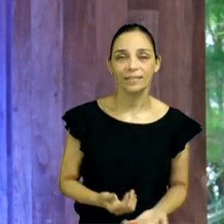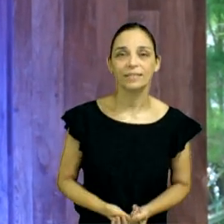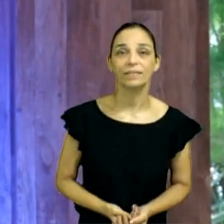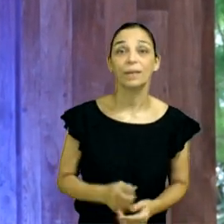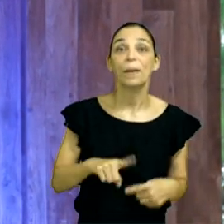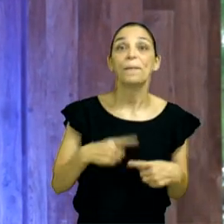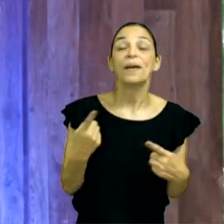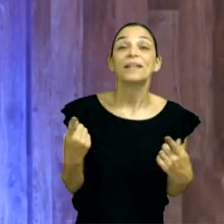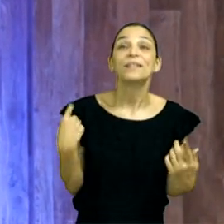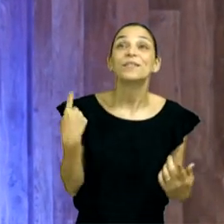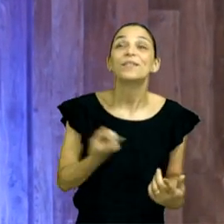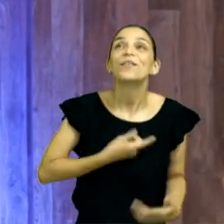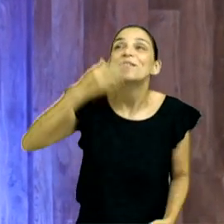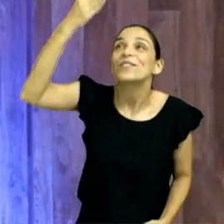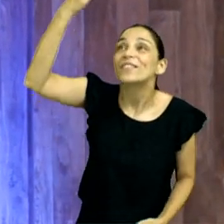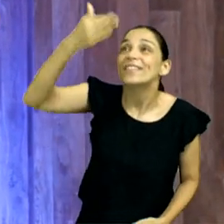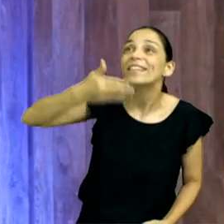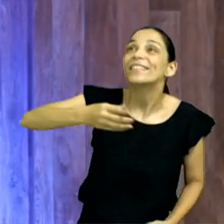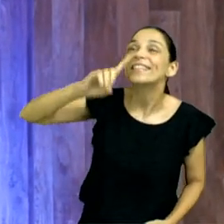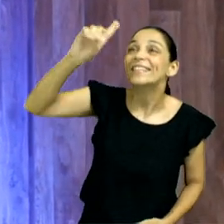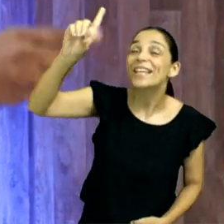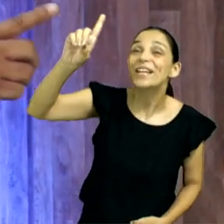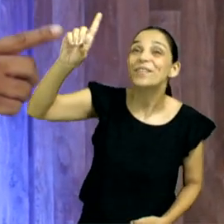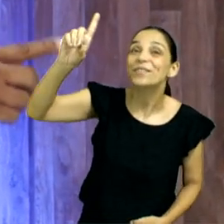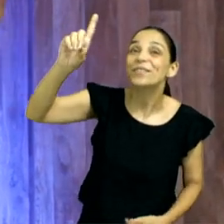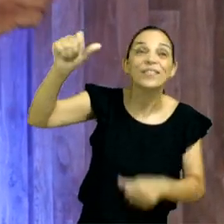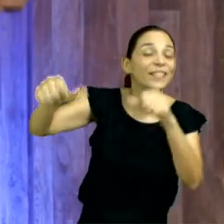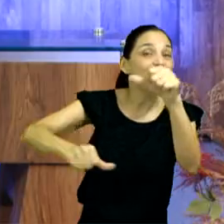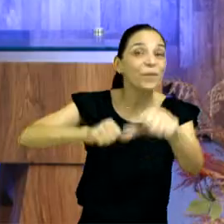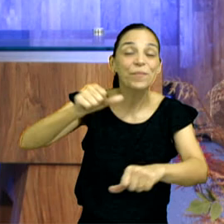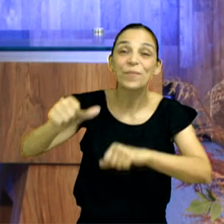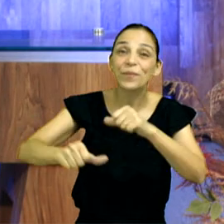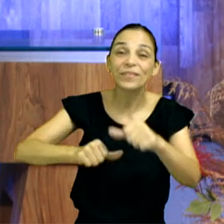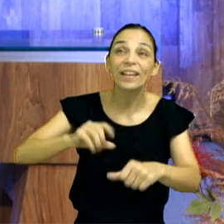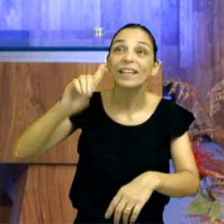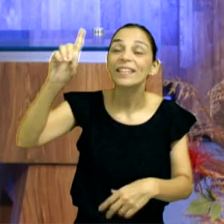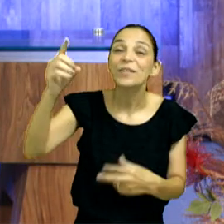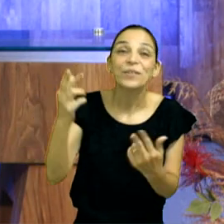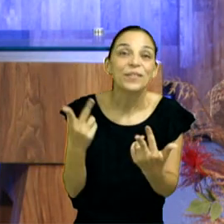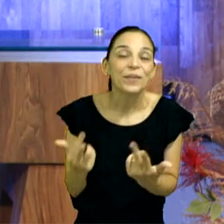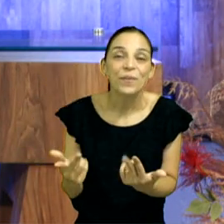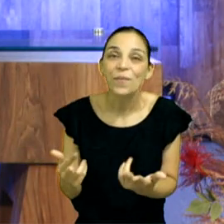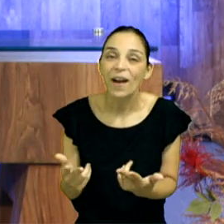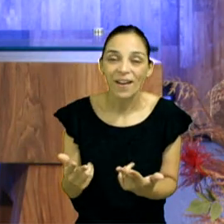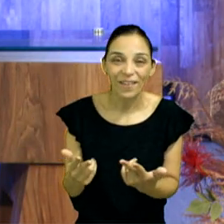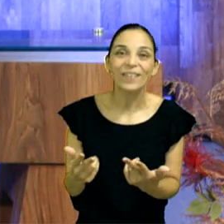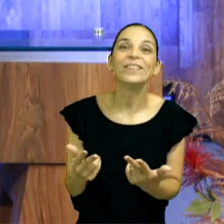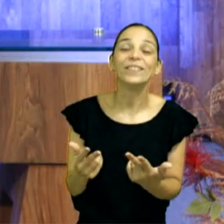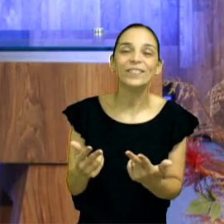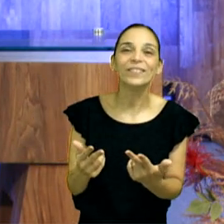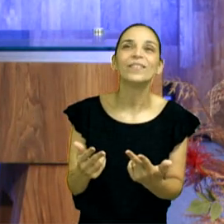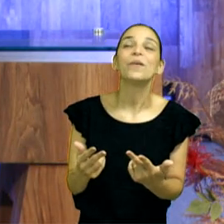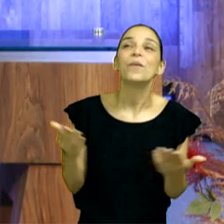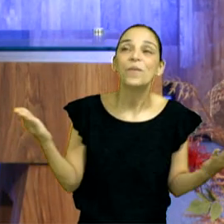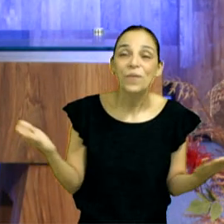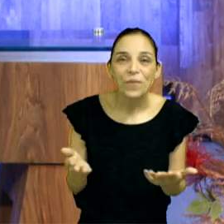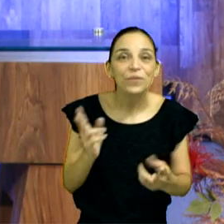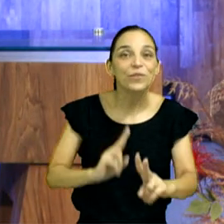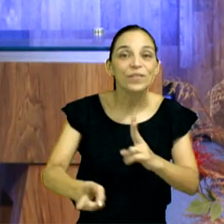Mas nós estamos diante de um Deus que não muda, Ele continua o mesmo. Ontem, hoje e sempre. Um Deus que